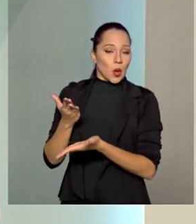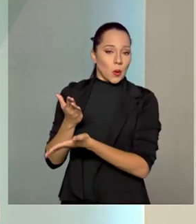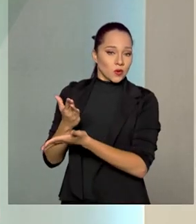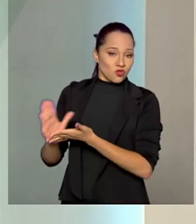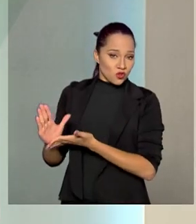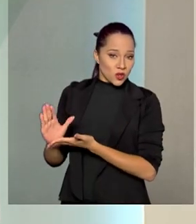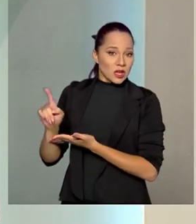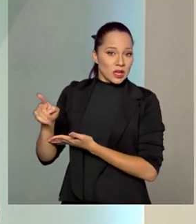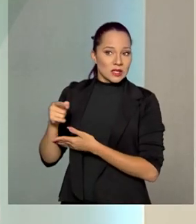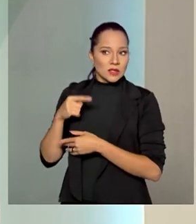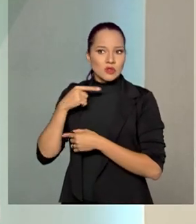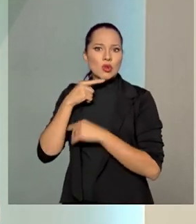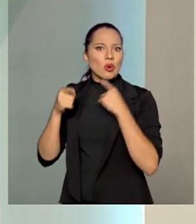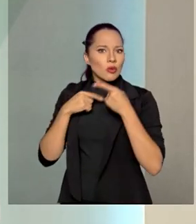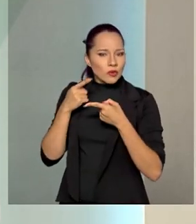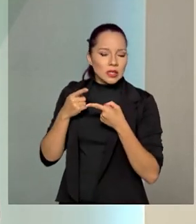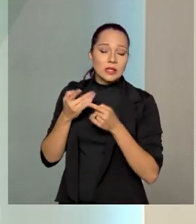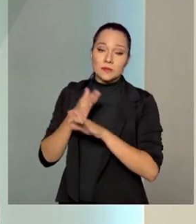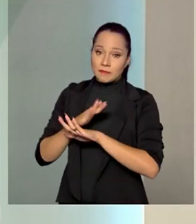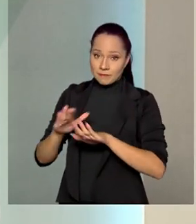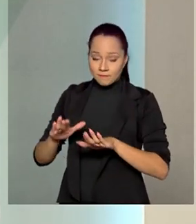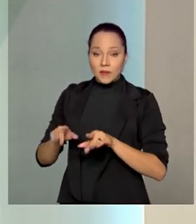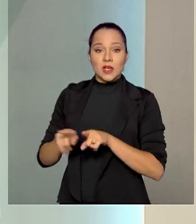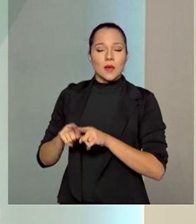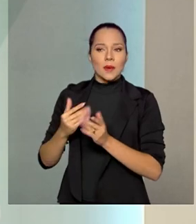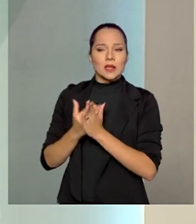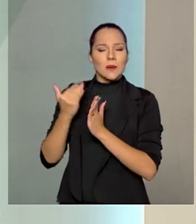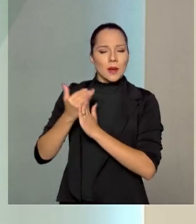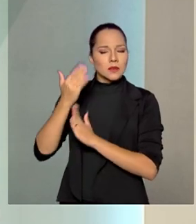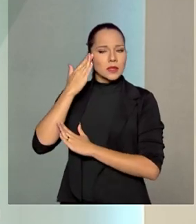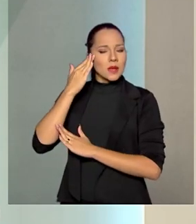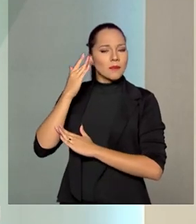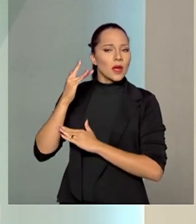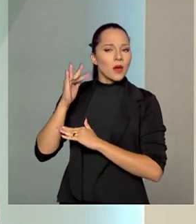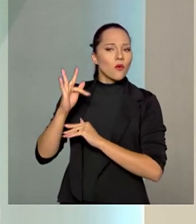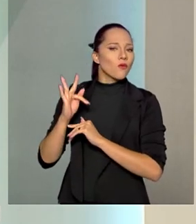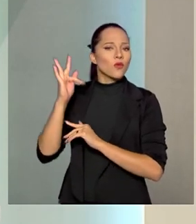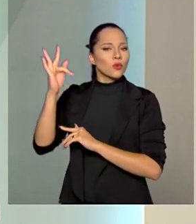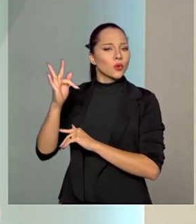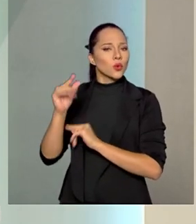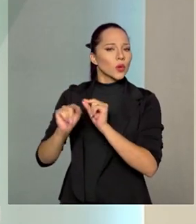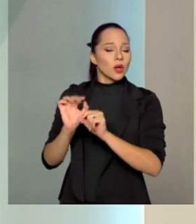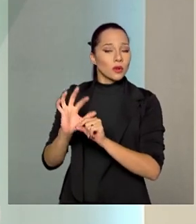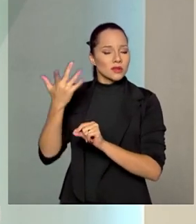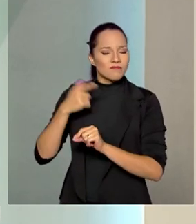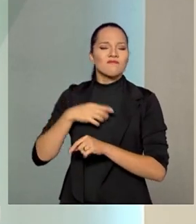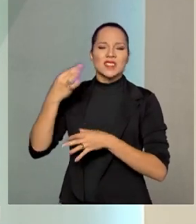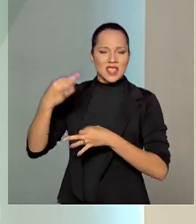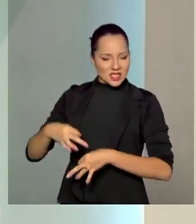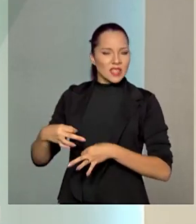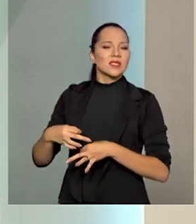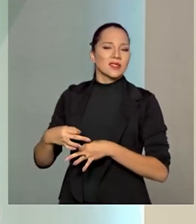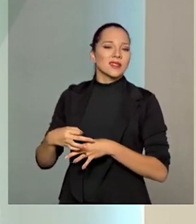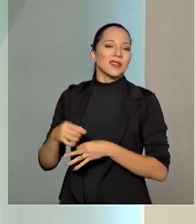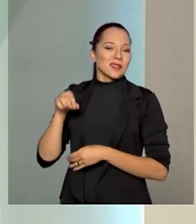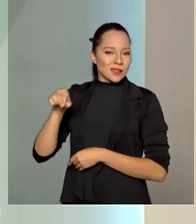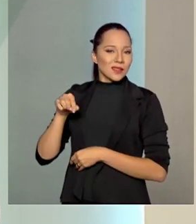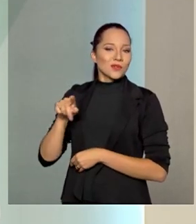incertezas, demos maior previsibilidade, e eu não tenho dúvida nenhuma que esse sucesso será